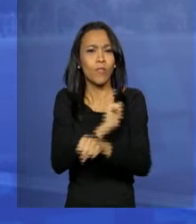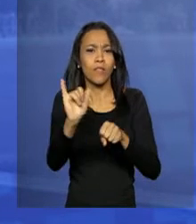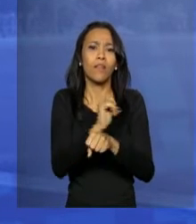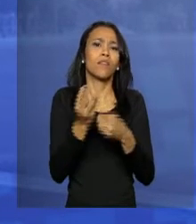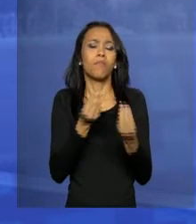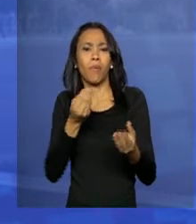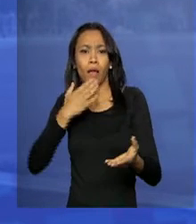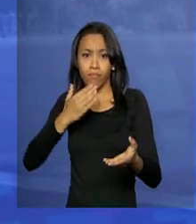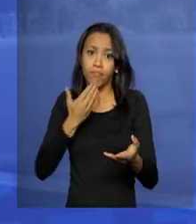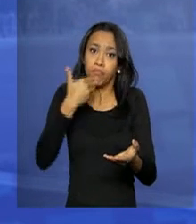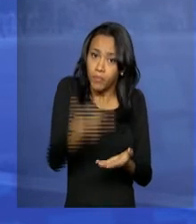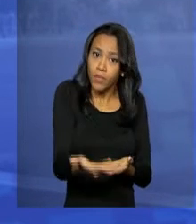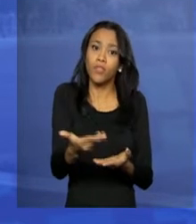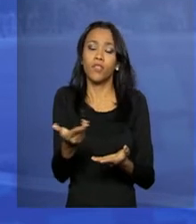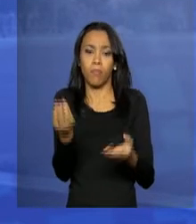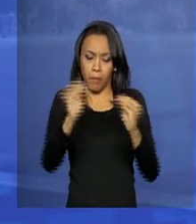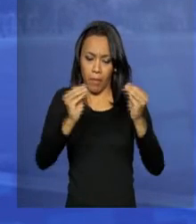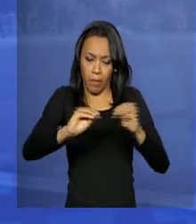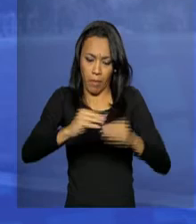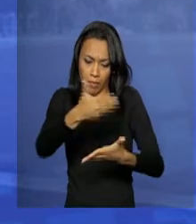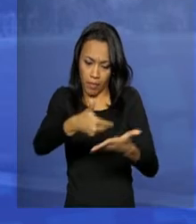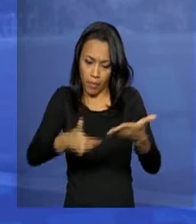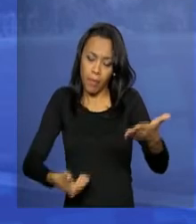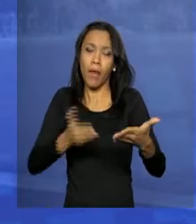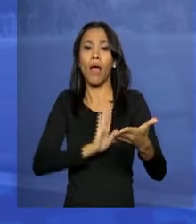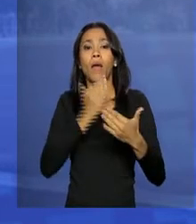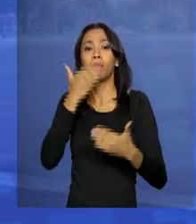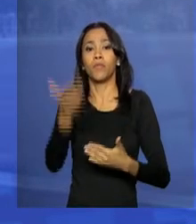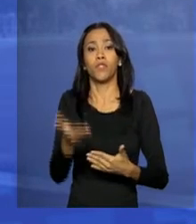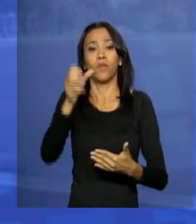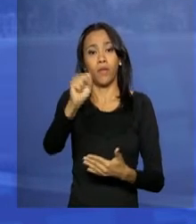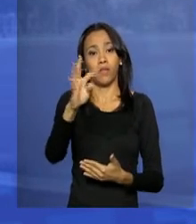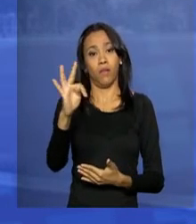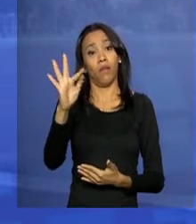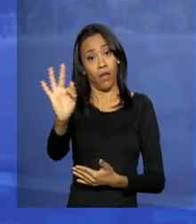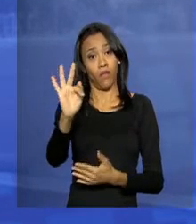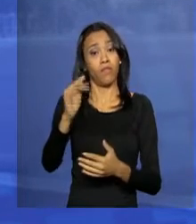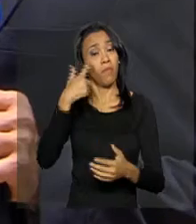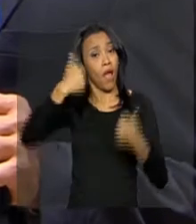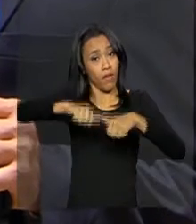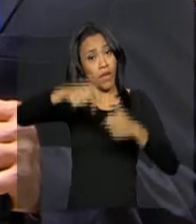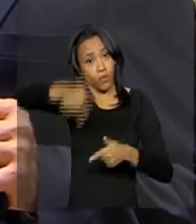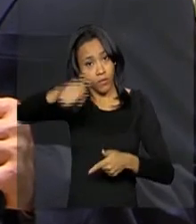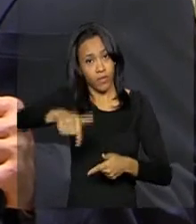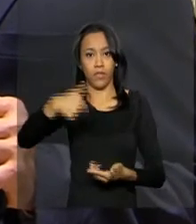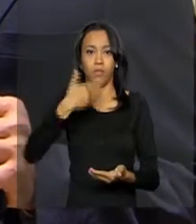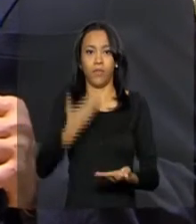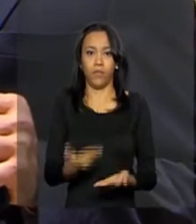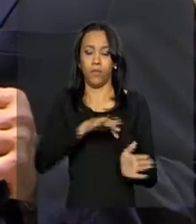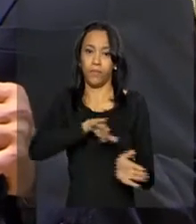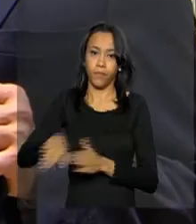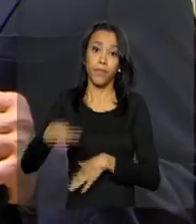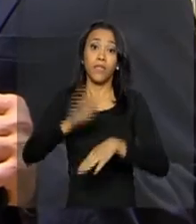que será proposta para obtermos, junto ao próprio Supremo Tribunal Federal, a revisão dessa decisão. A decisão do ministro